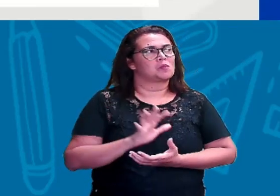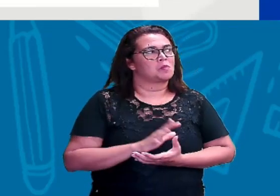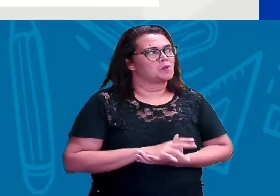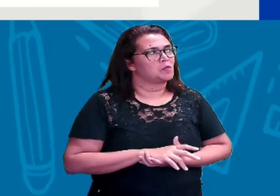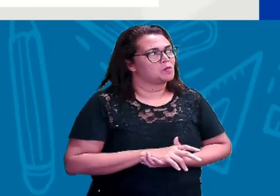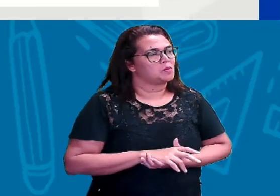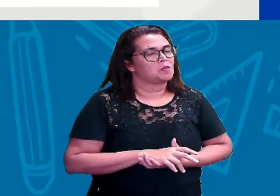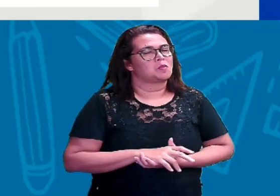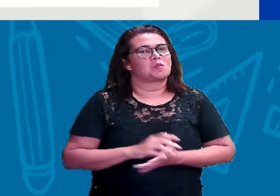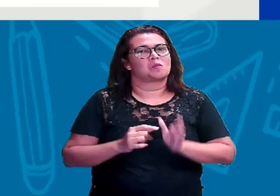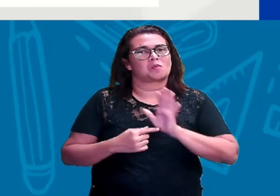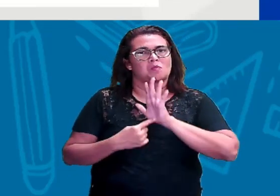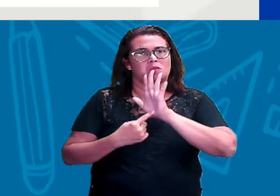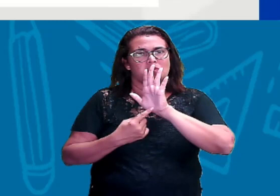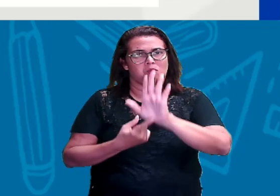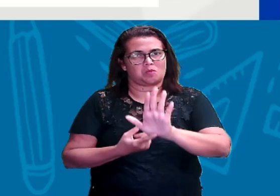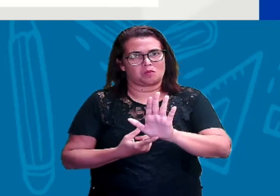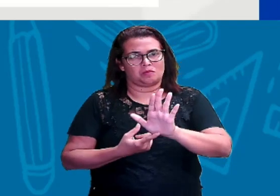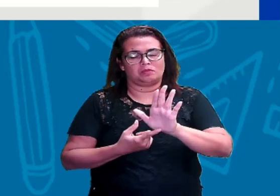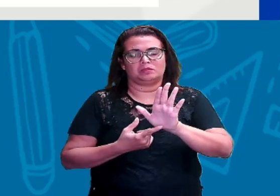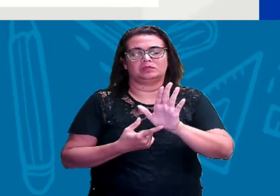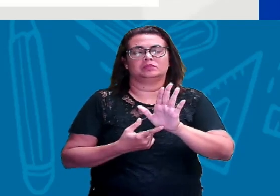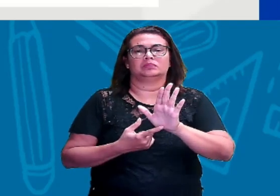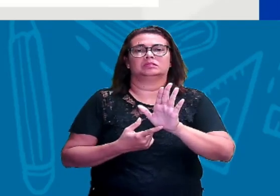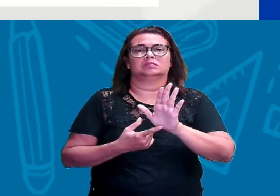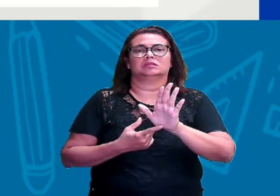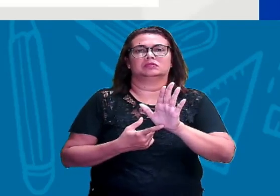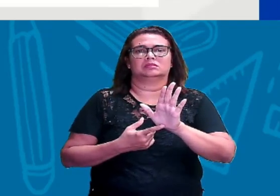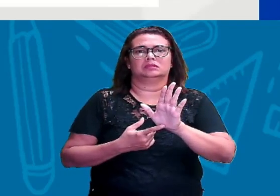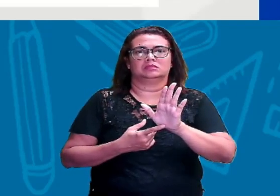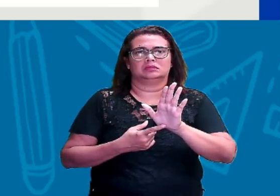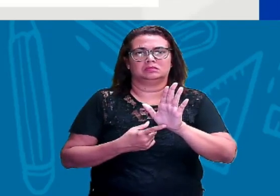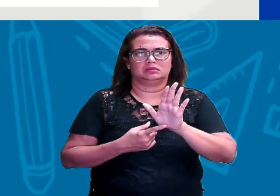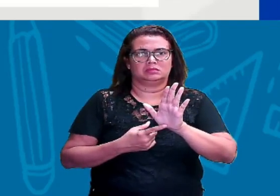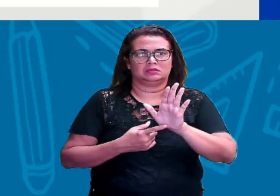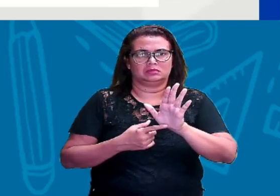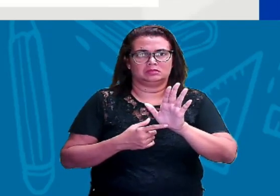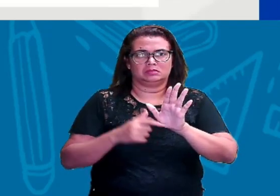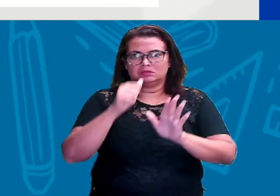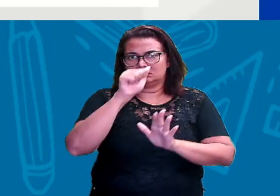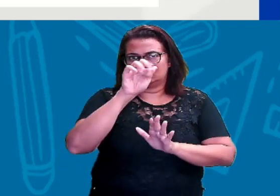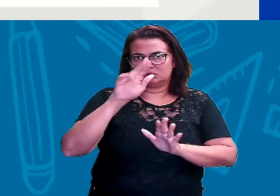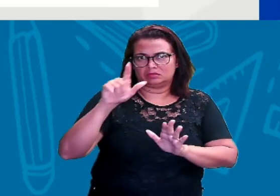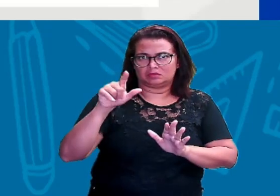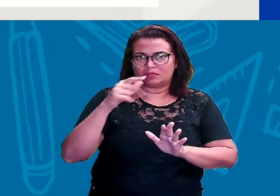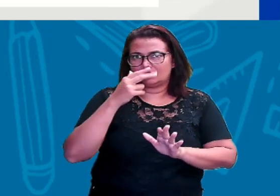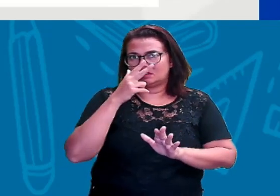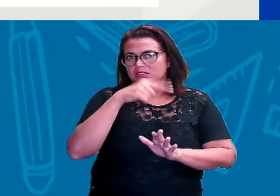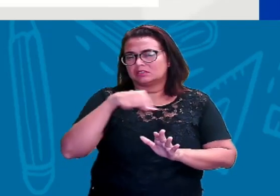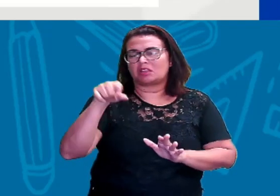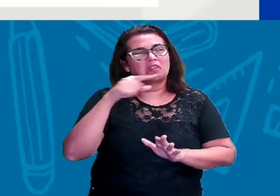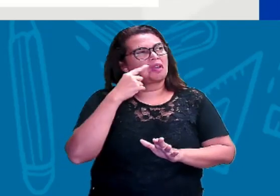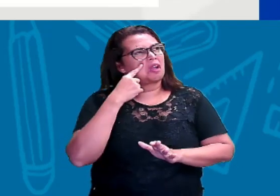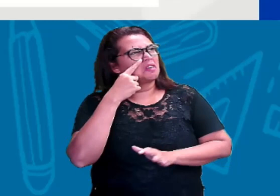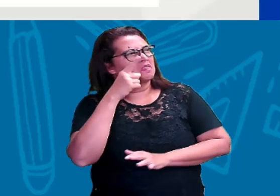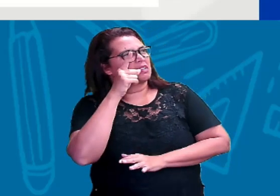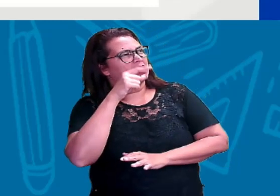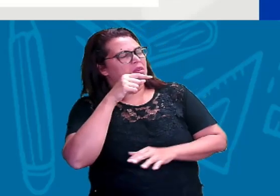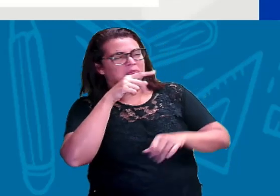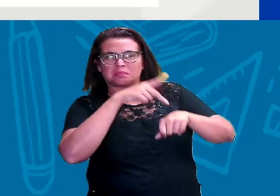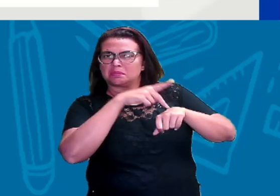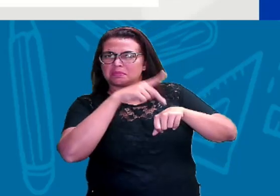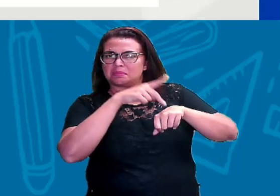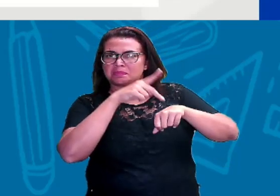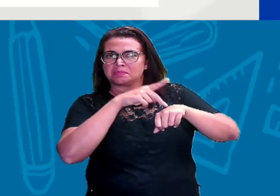representando exatamente o alfabeto das runas, que eram aqueles rabiscos que a gente poderia encontrar nas